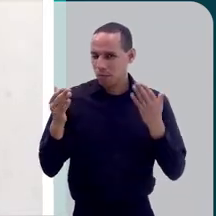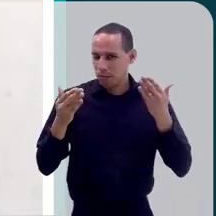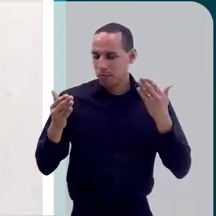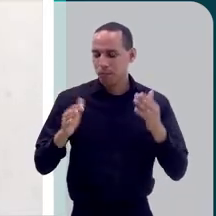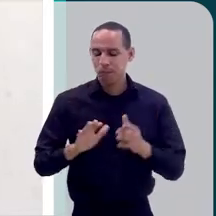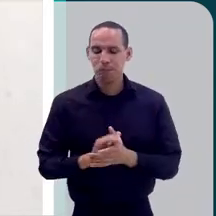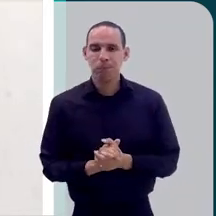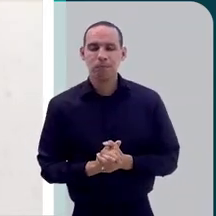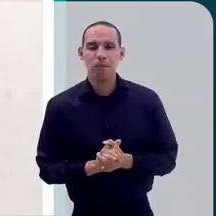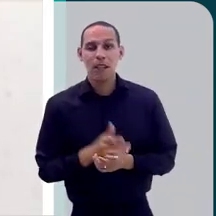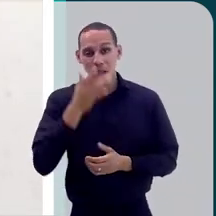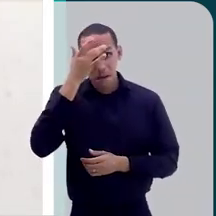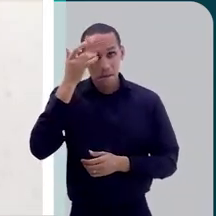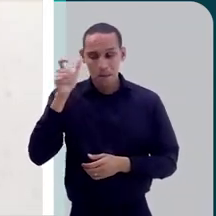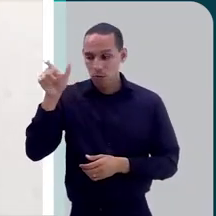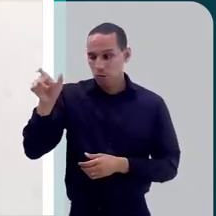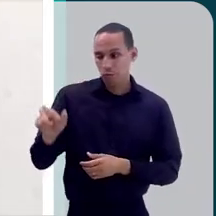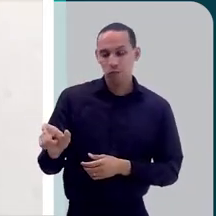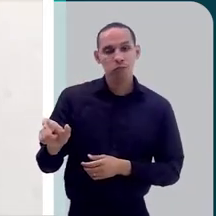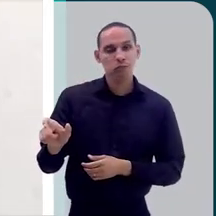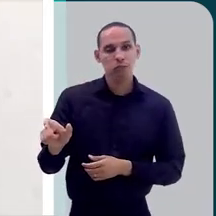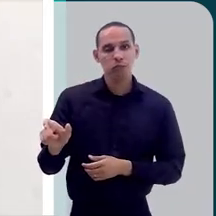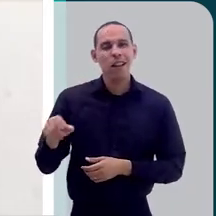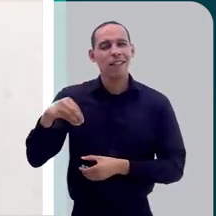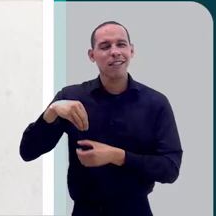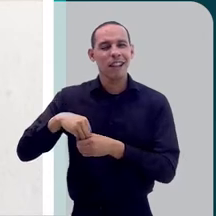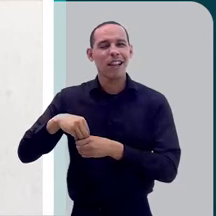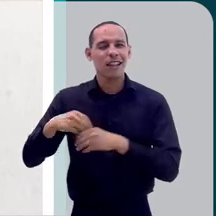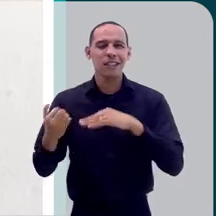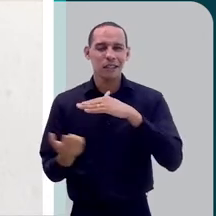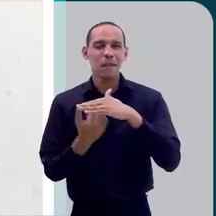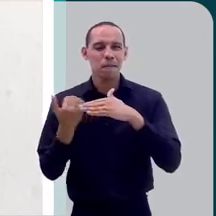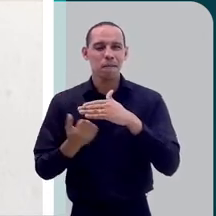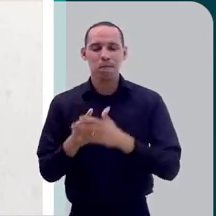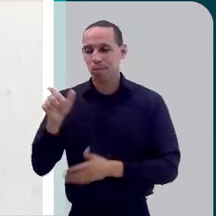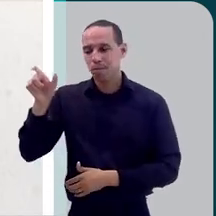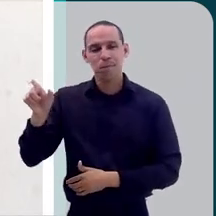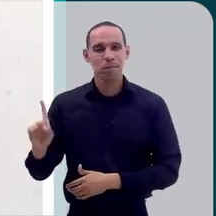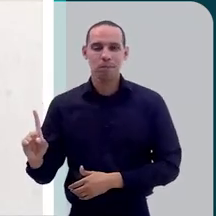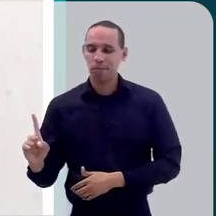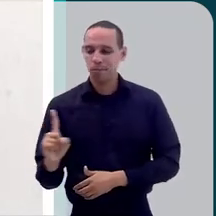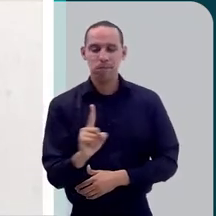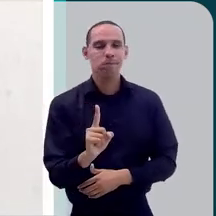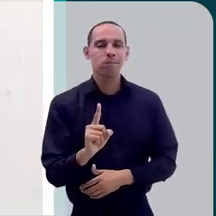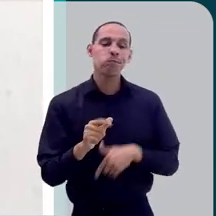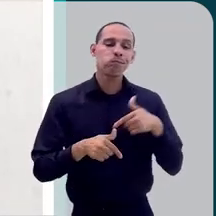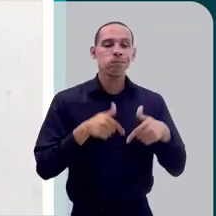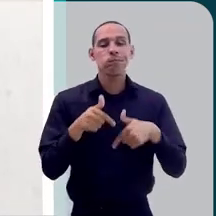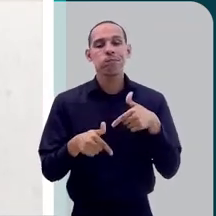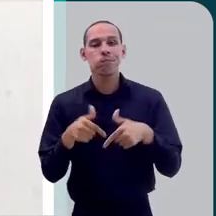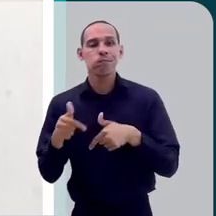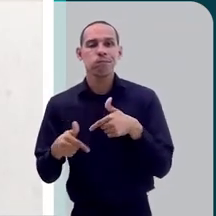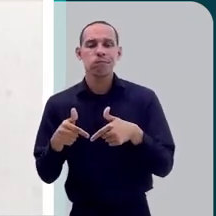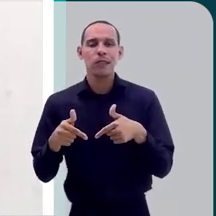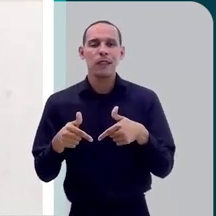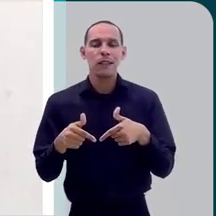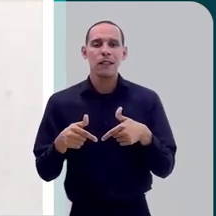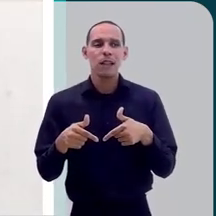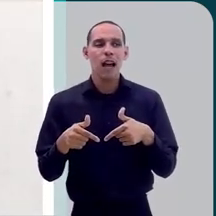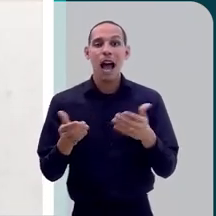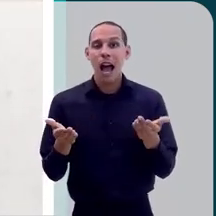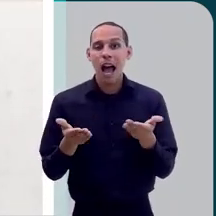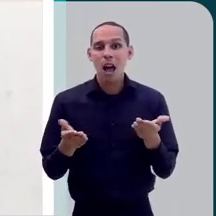Pense numa situação... Eu vou lhe dar um exemplo de situação. A pessoa está numa empresa em que é operador